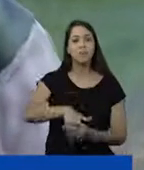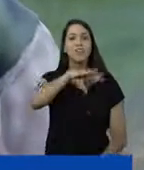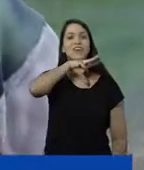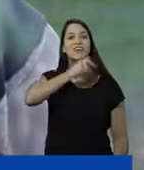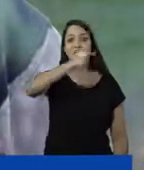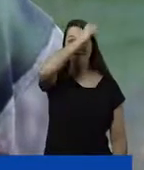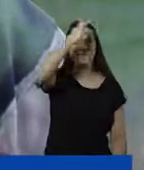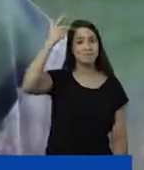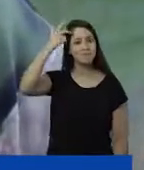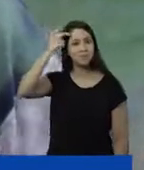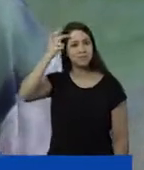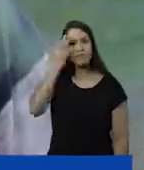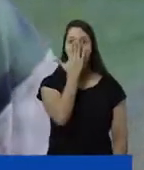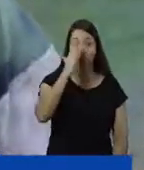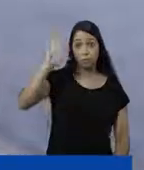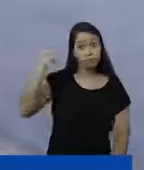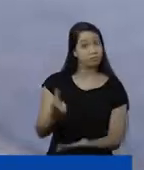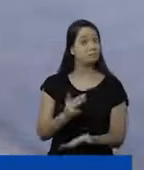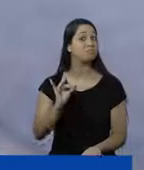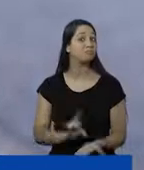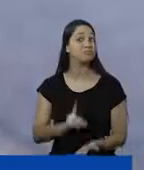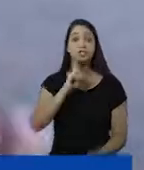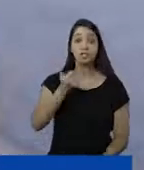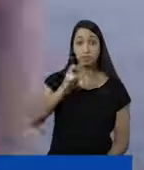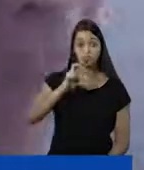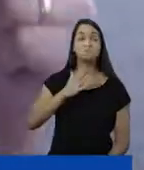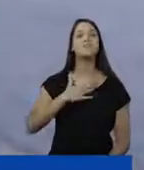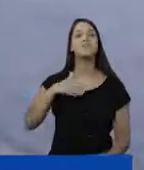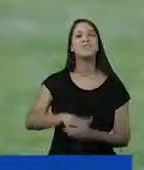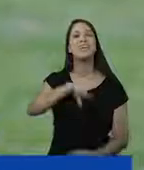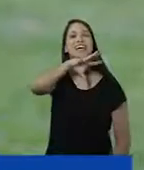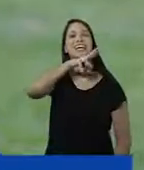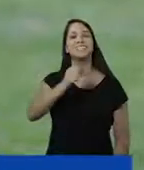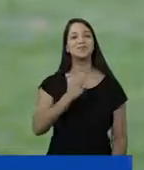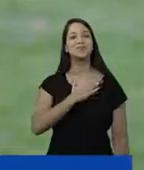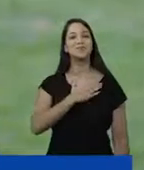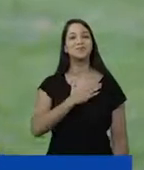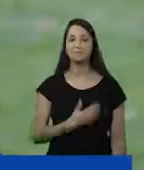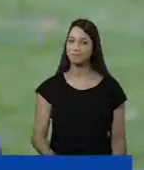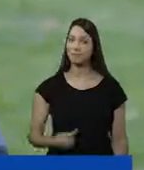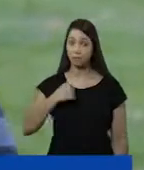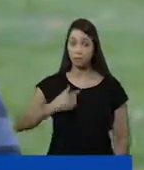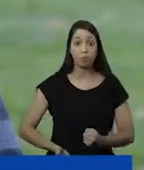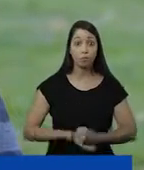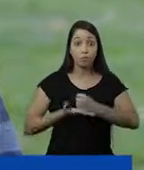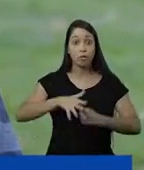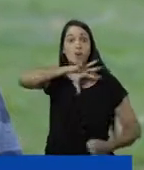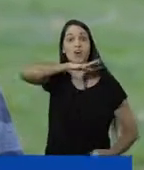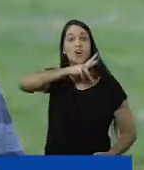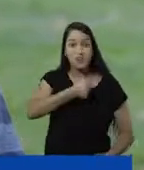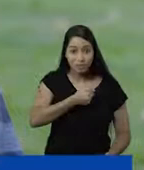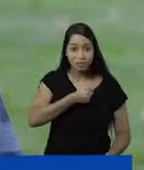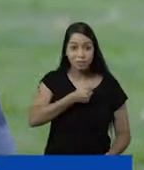Odelmo, o prefeito que fala e faz. Neste domingo, eu voto 11. Eu apoio Odelmo Leão Carneiro,